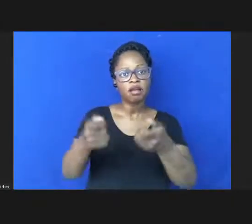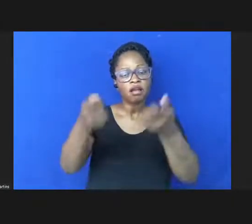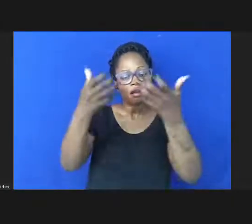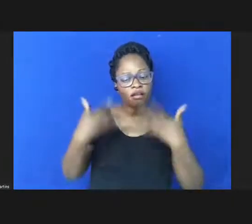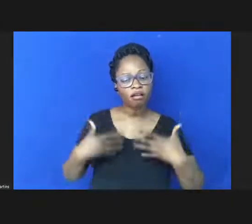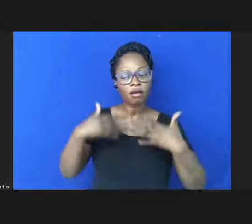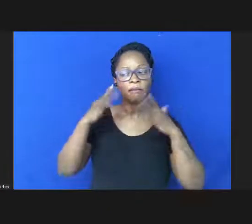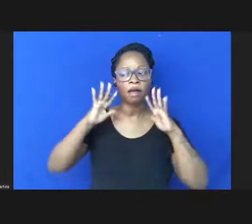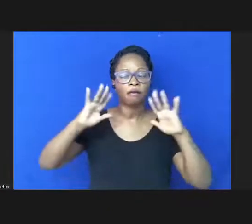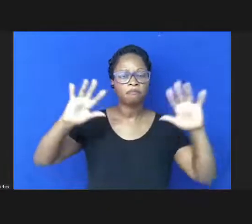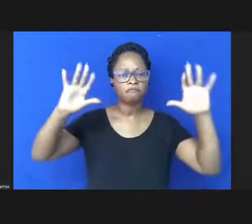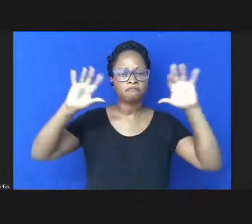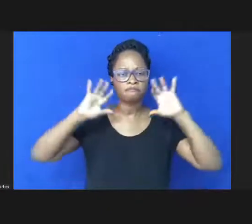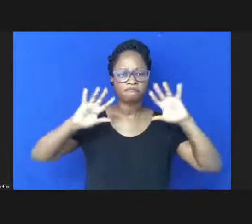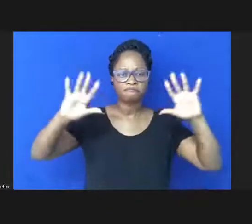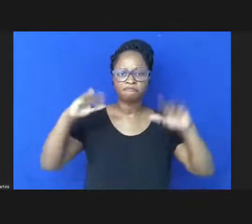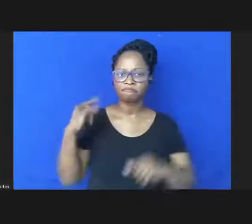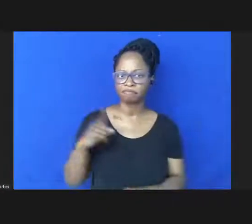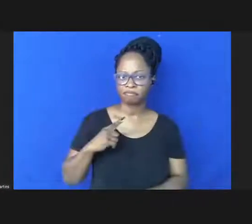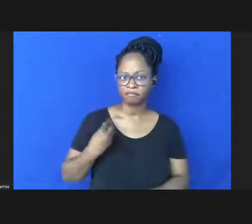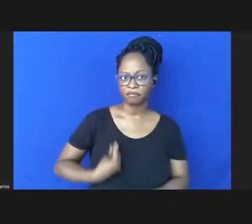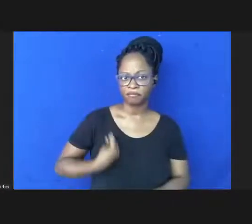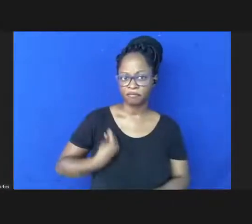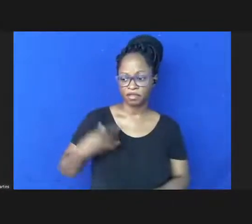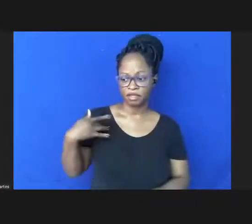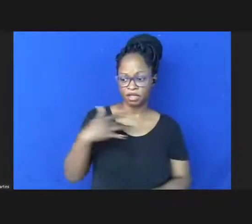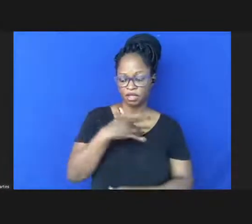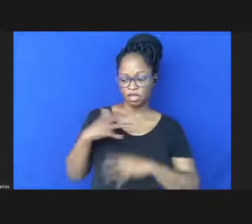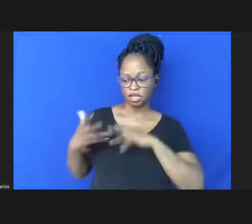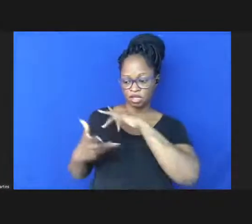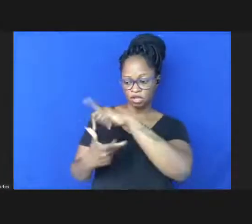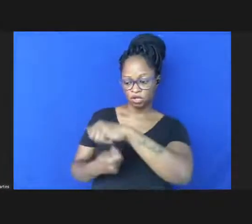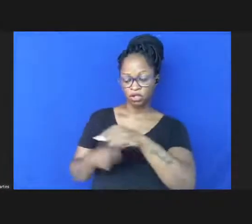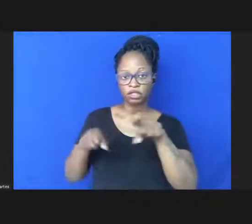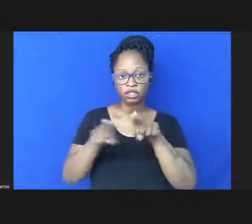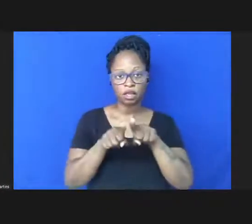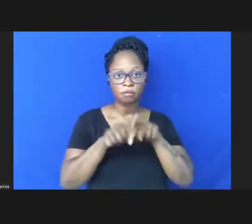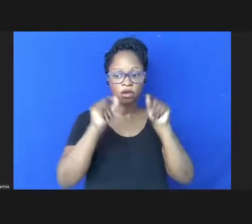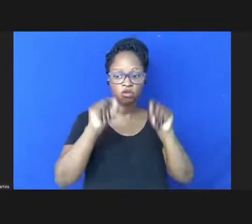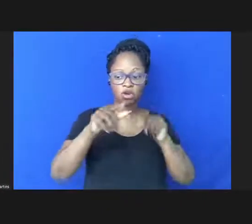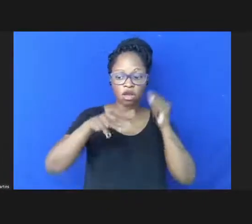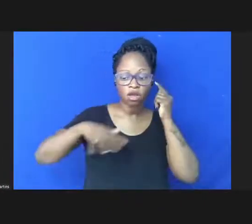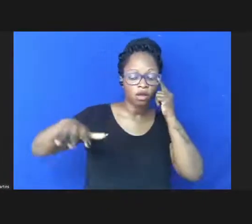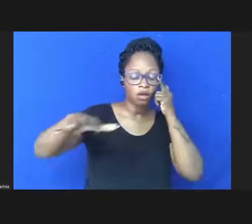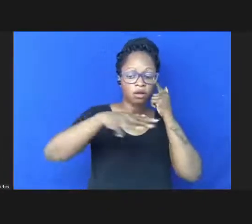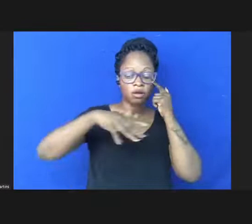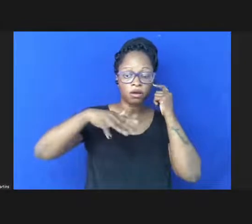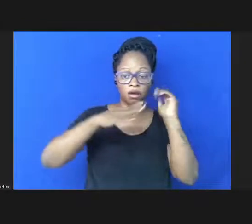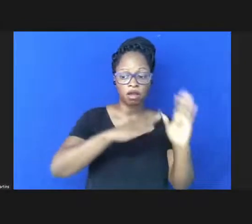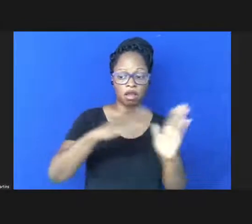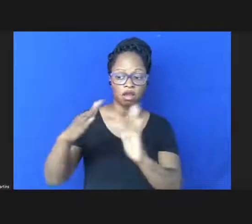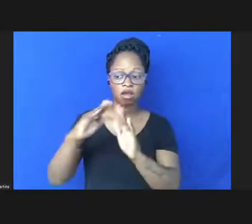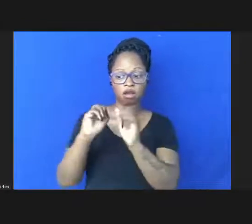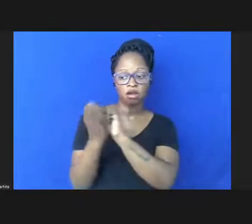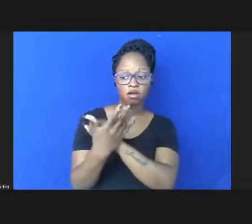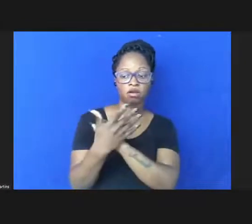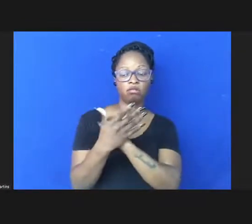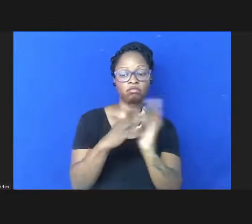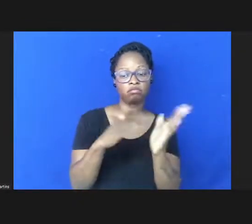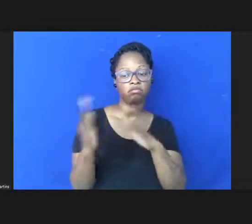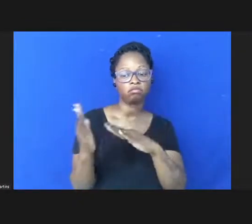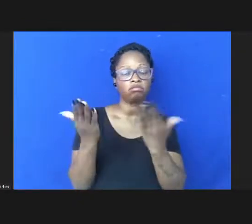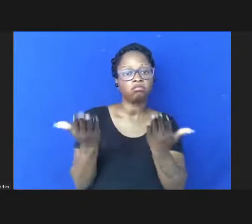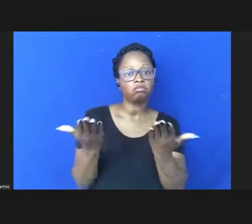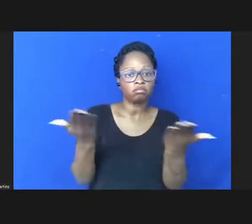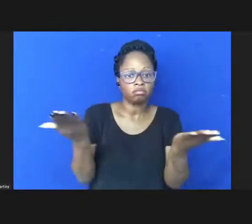reflexão envolvendo a saúde global diante de um cenário pós-covid e nesse